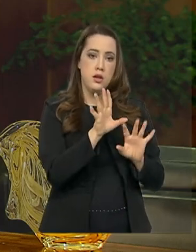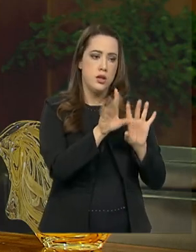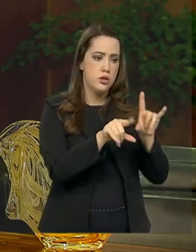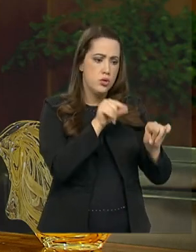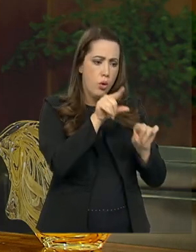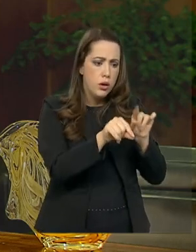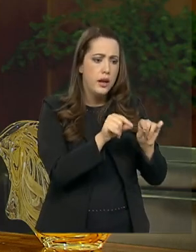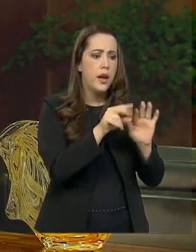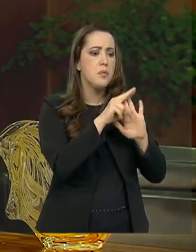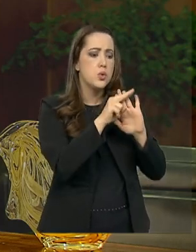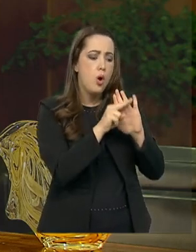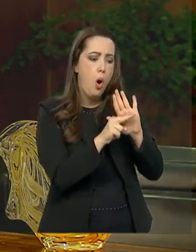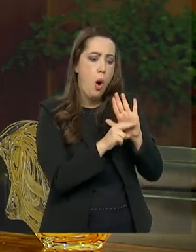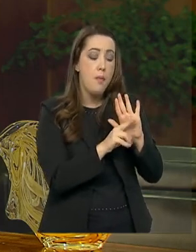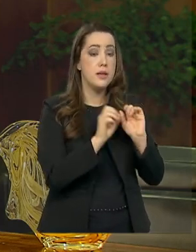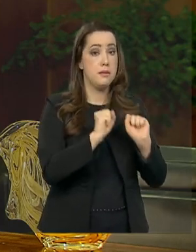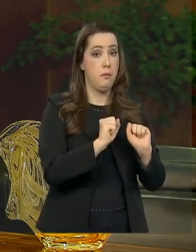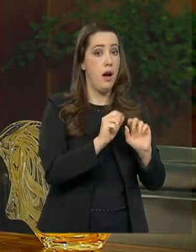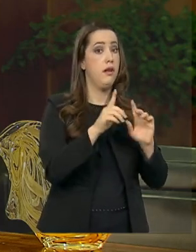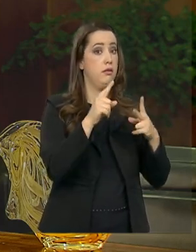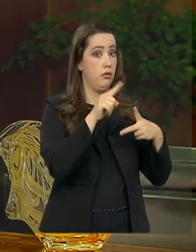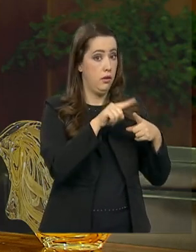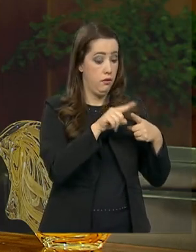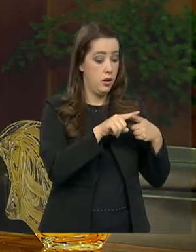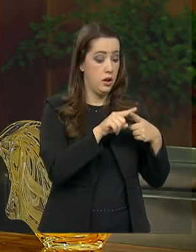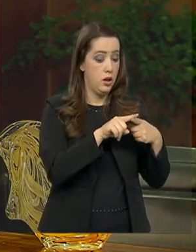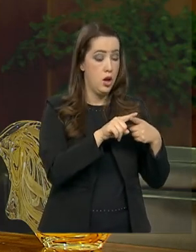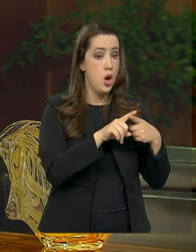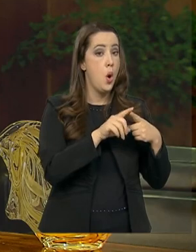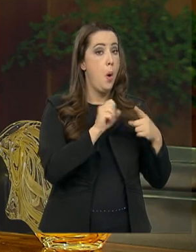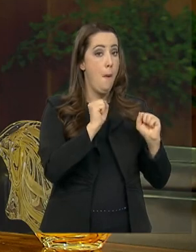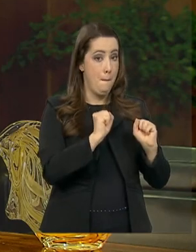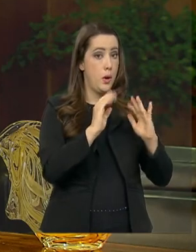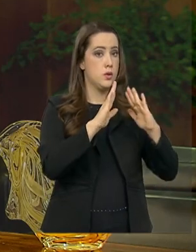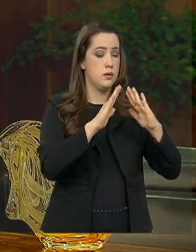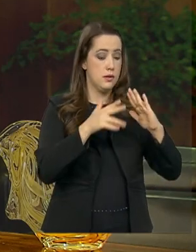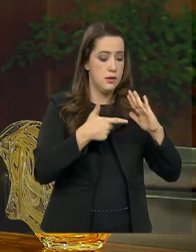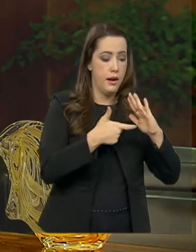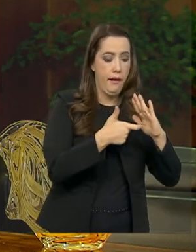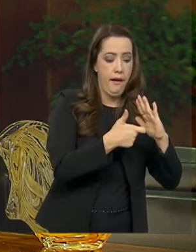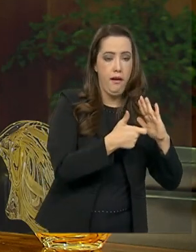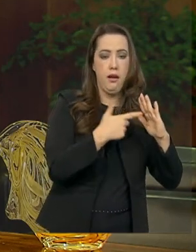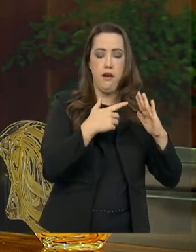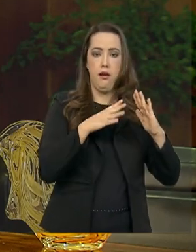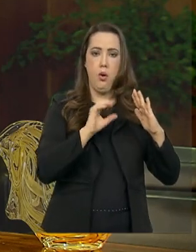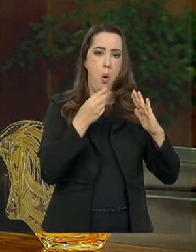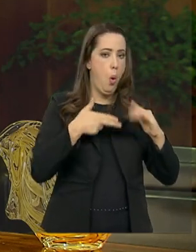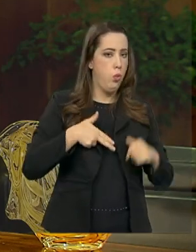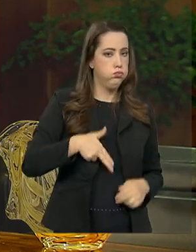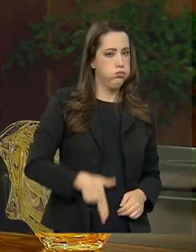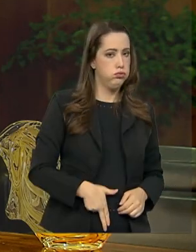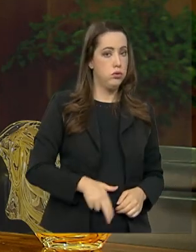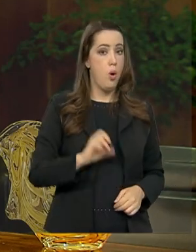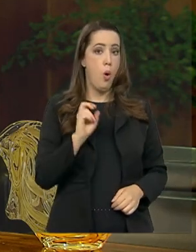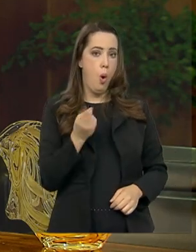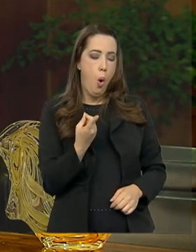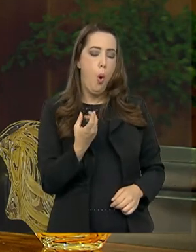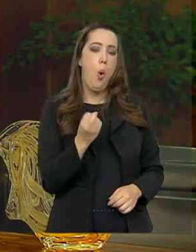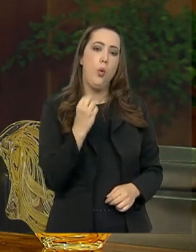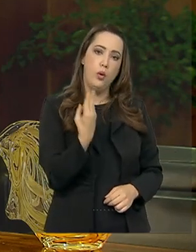todas as questões. A porte, posse e a prática de CACs, caçadores, atiradores e colecionadores.